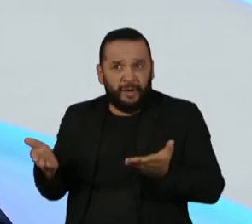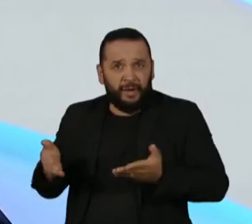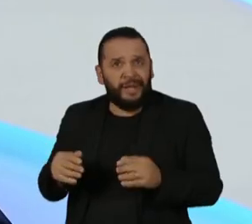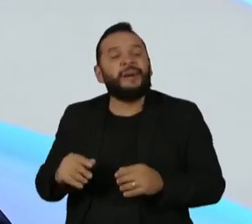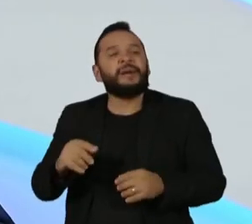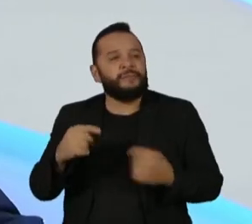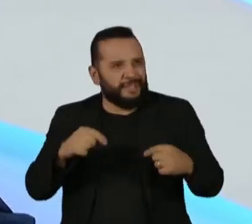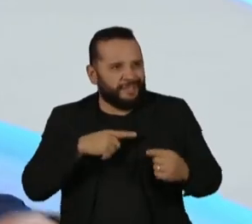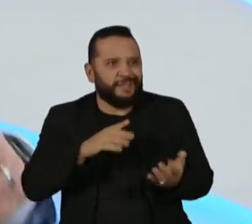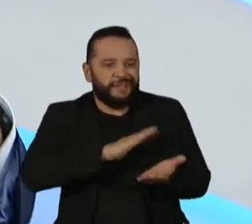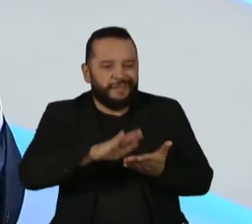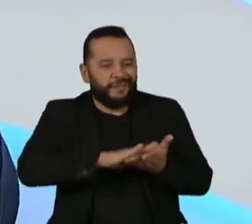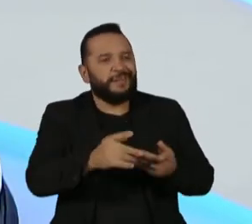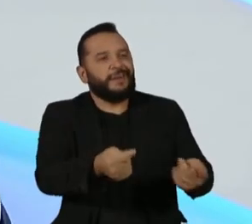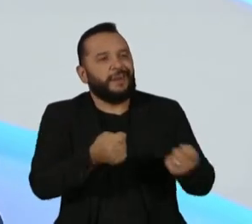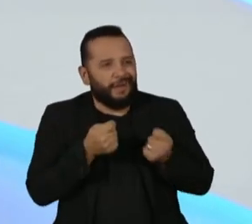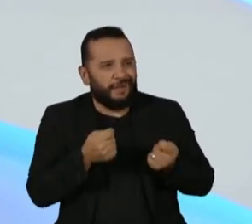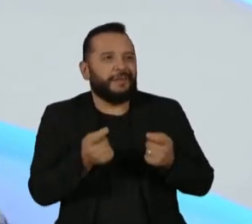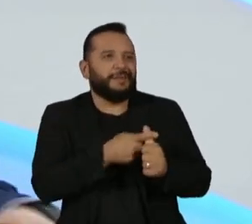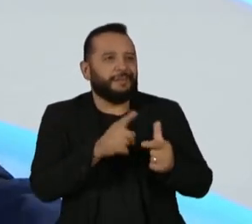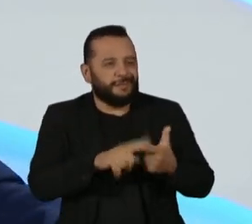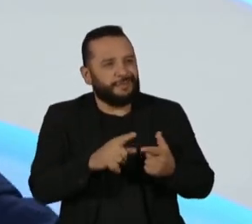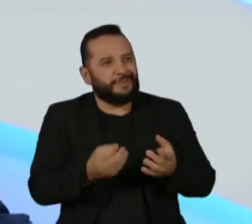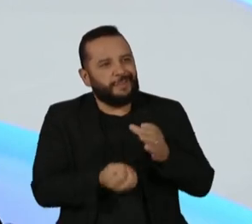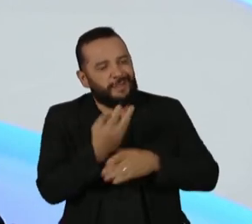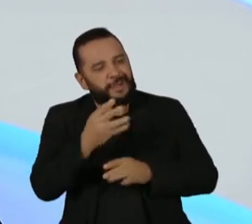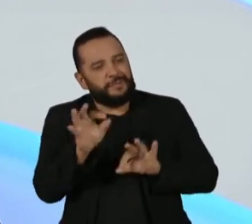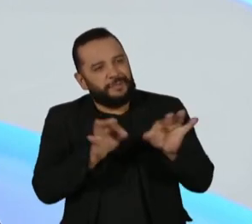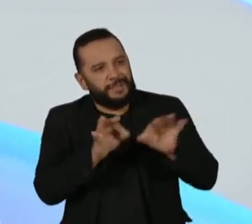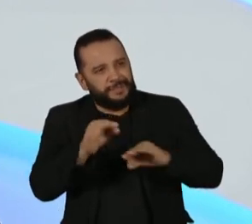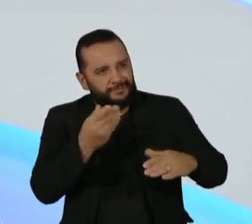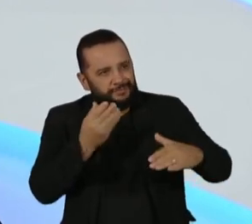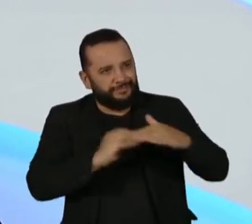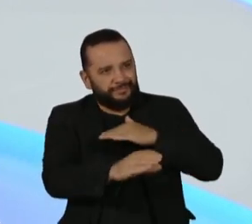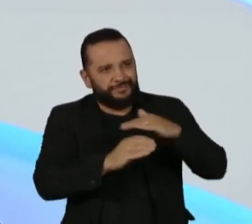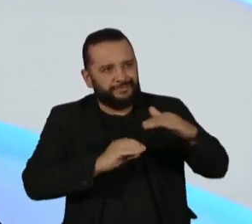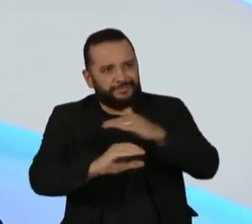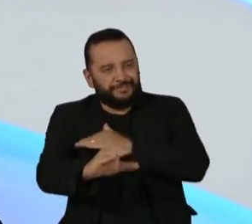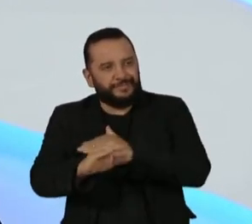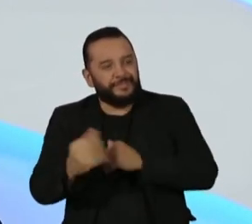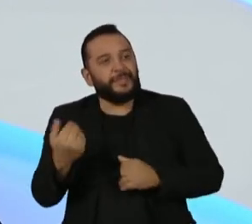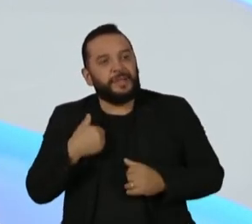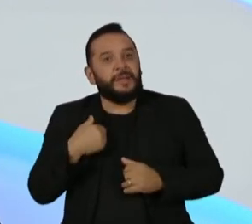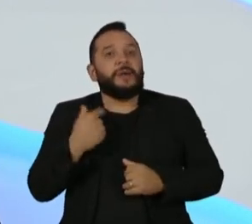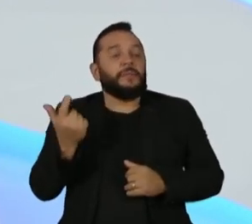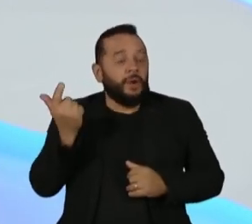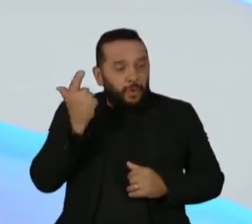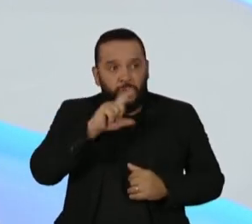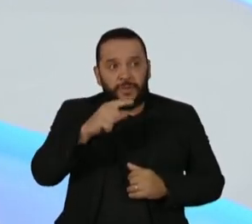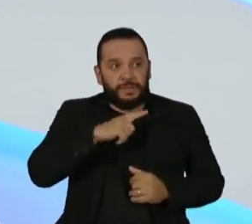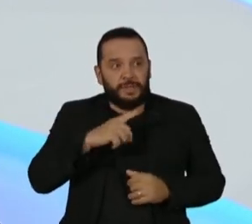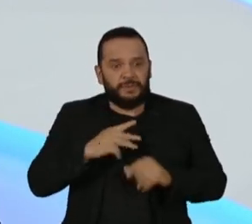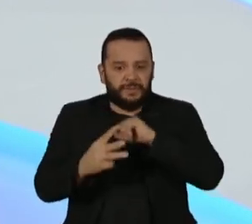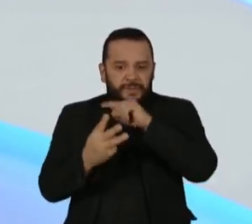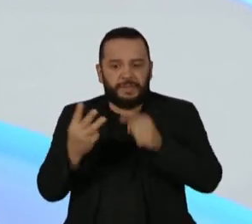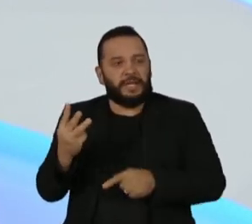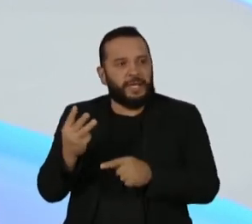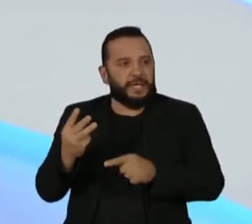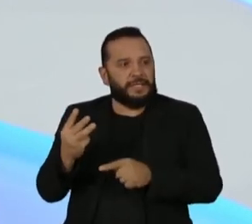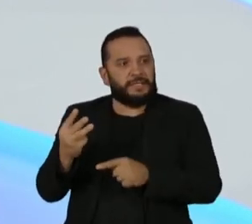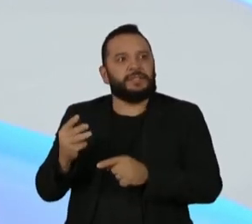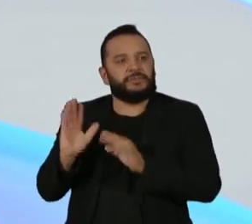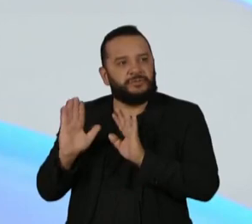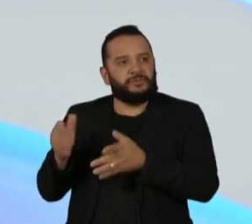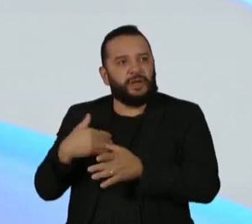um novo arcabouço fiscal, construir um plano safra que dê robustez para que nós possamos cumprir o papel do governo de